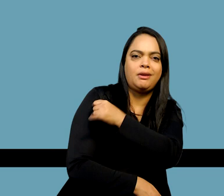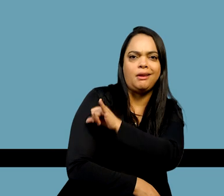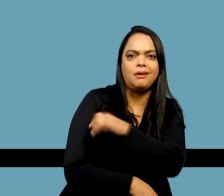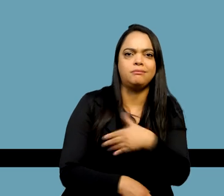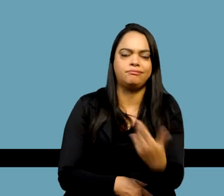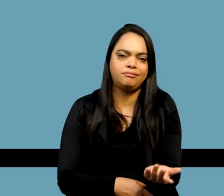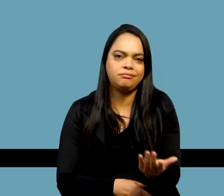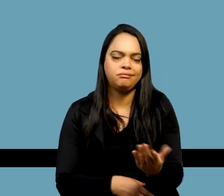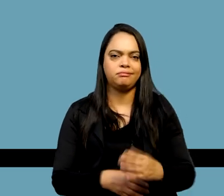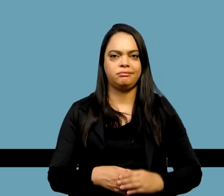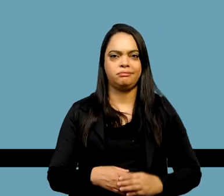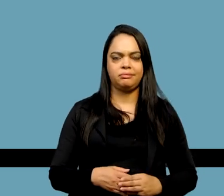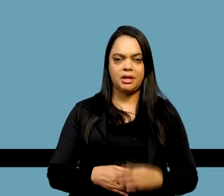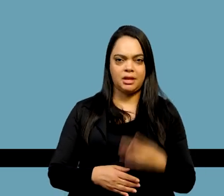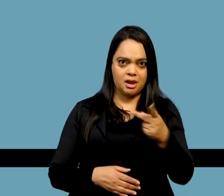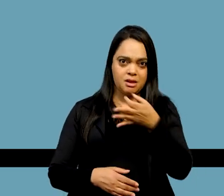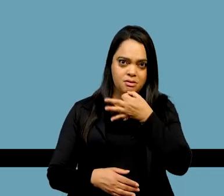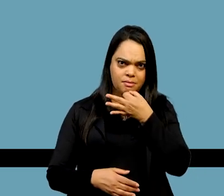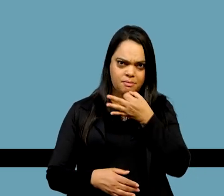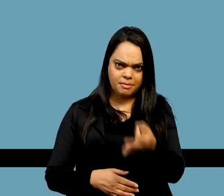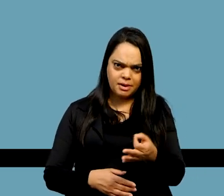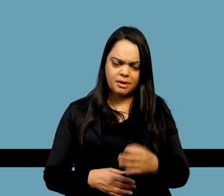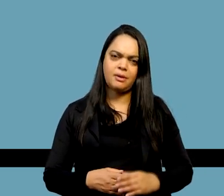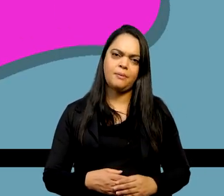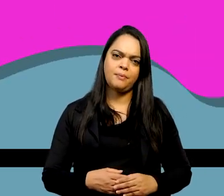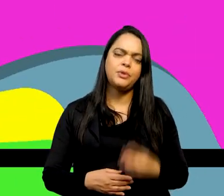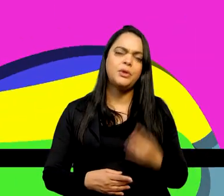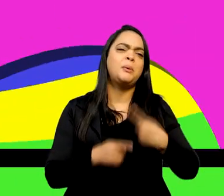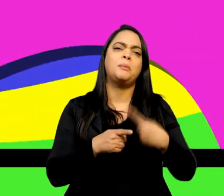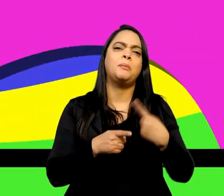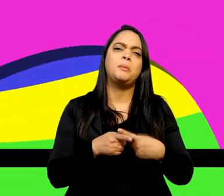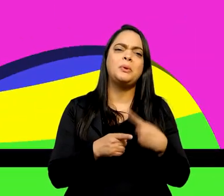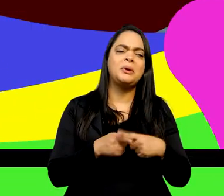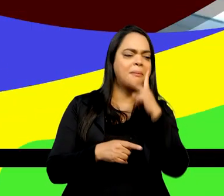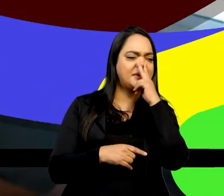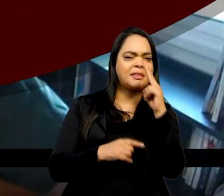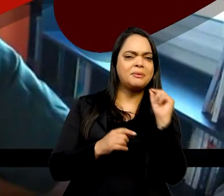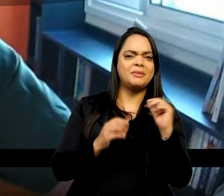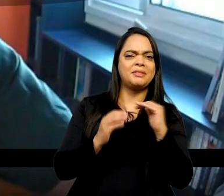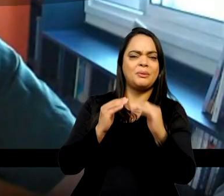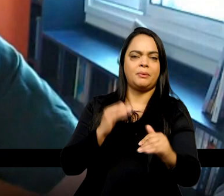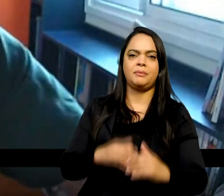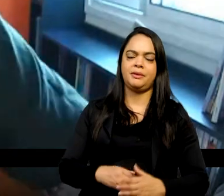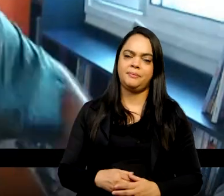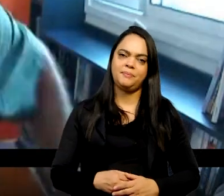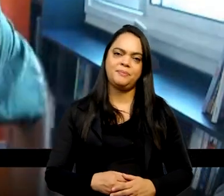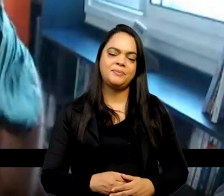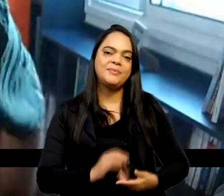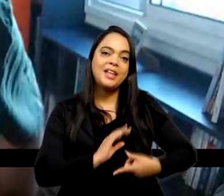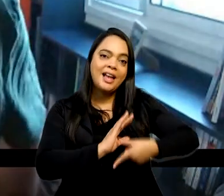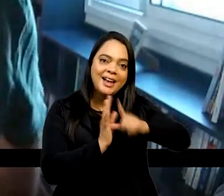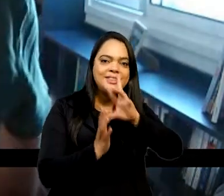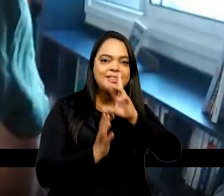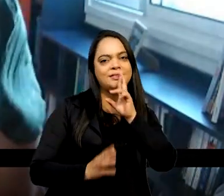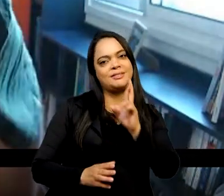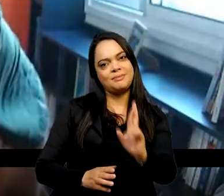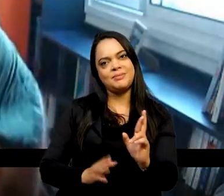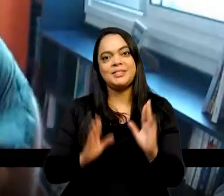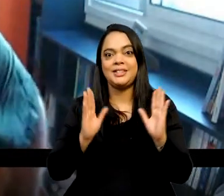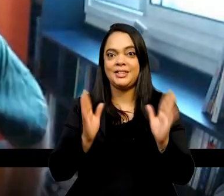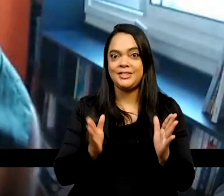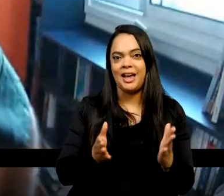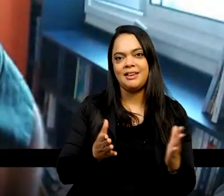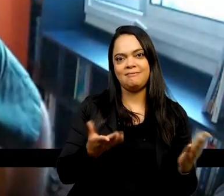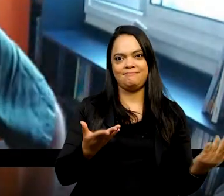né. A seu ver, né, por que que há esse descompasso? Antes de mais nada, antes de responder já essa primeira